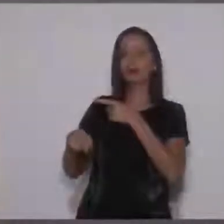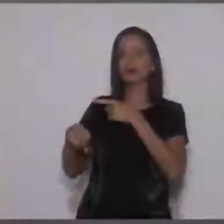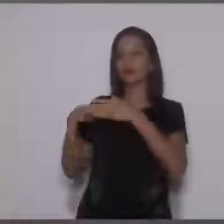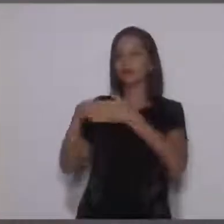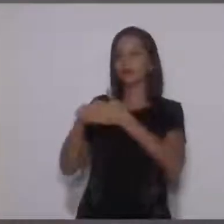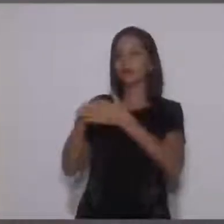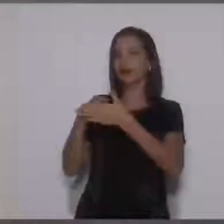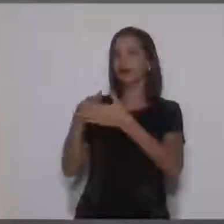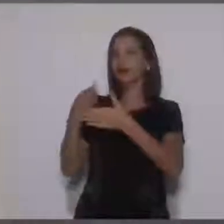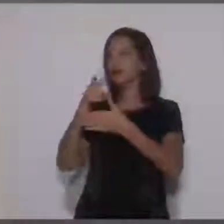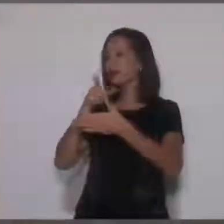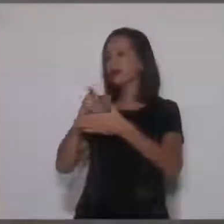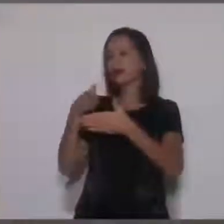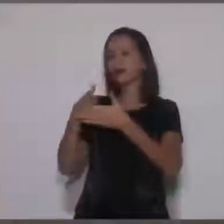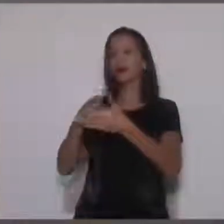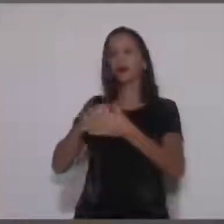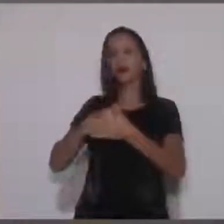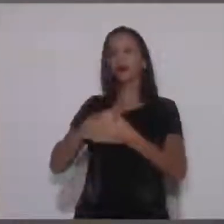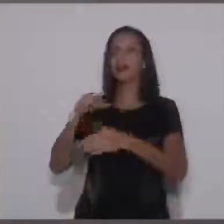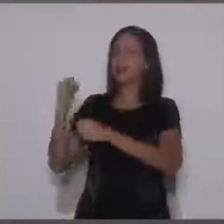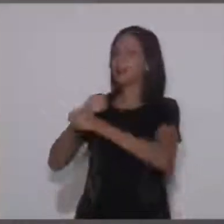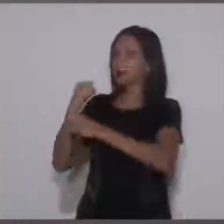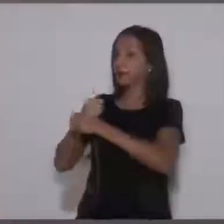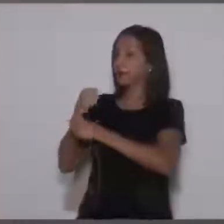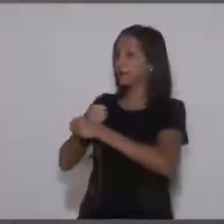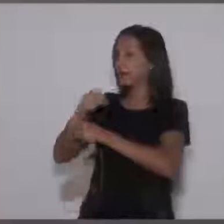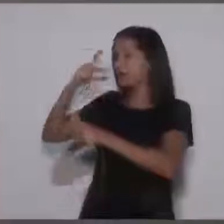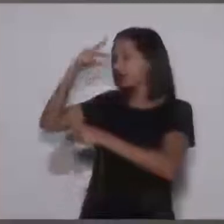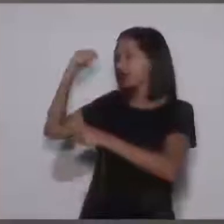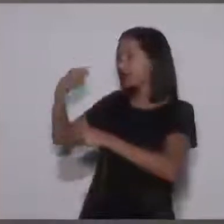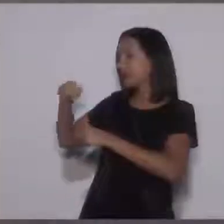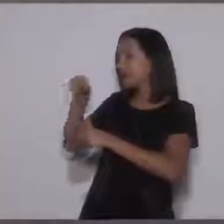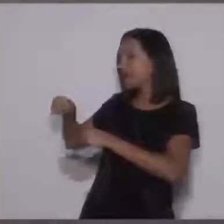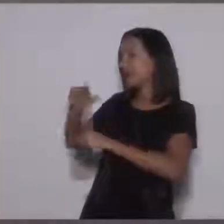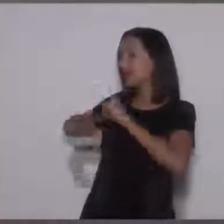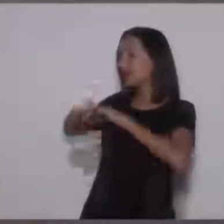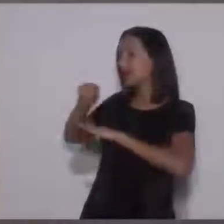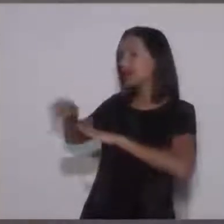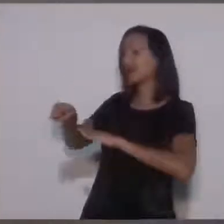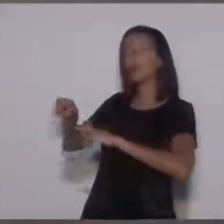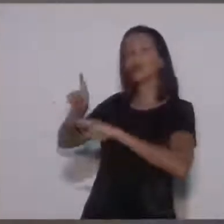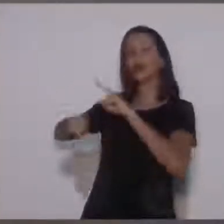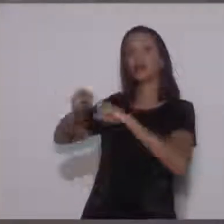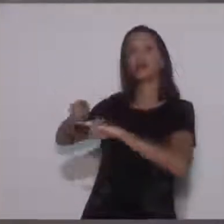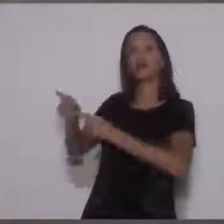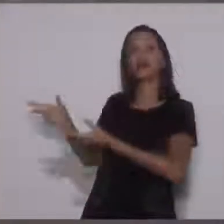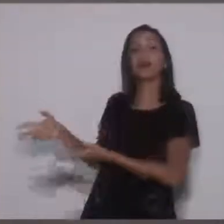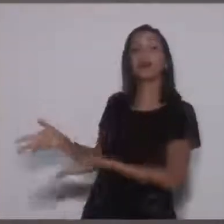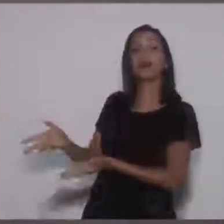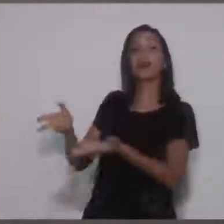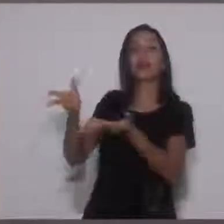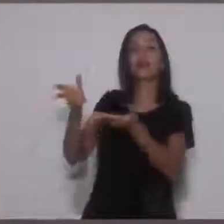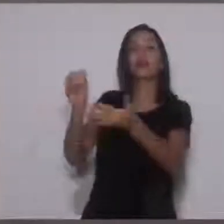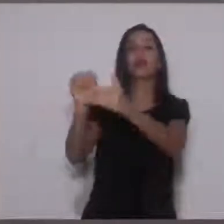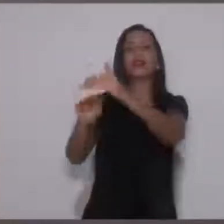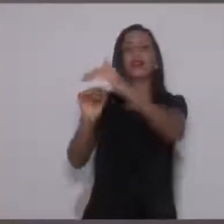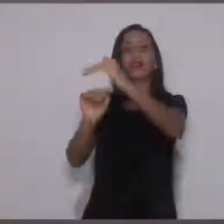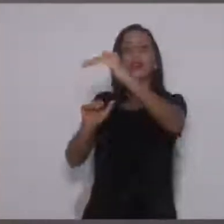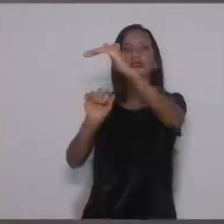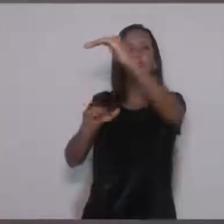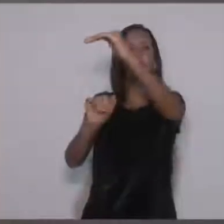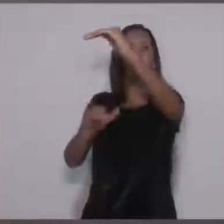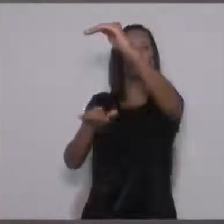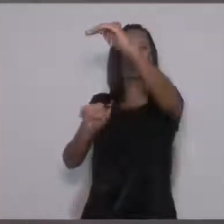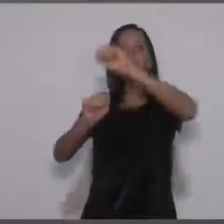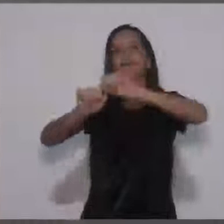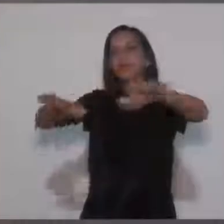Prefeitura tem que fazer ações ali, esse material vai se acumular por toda